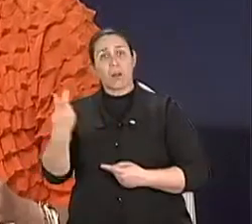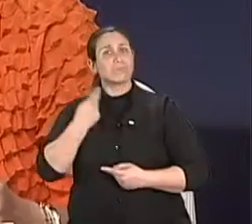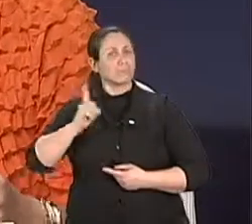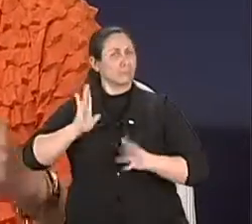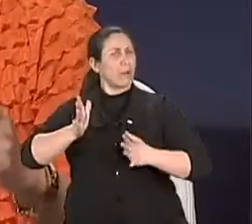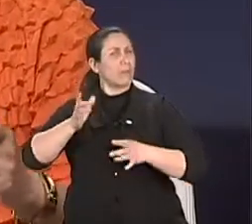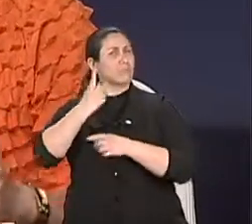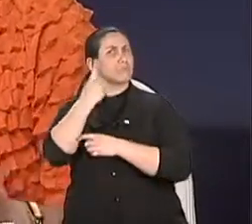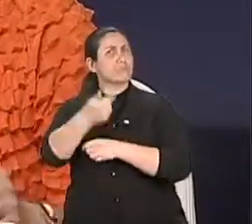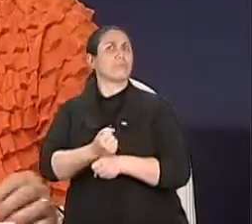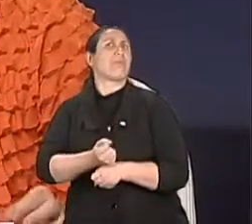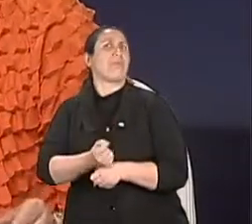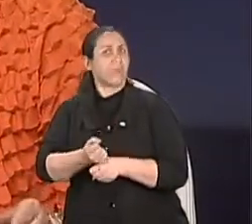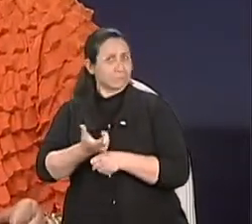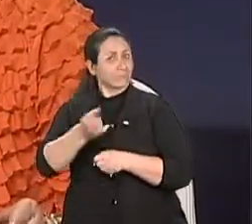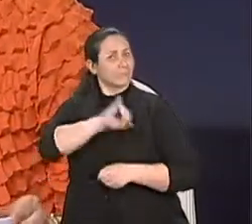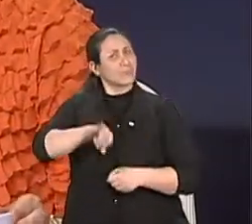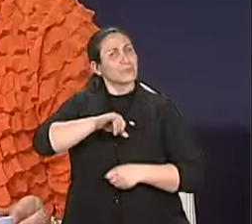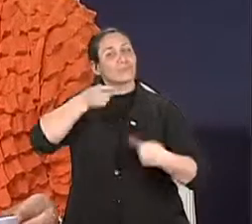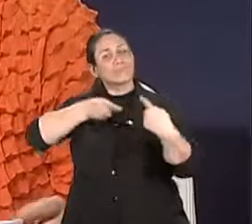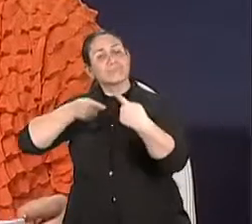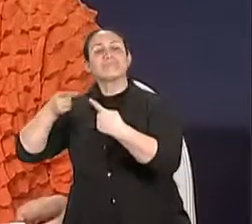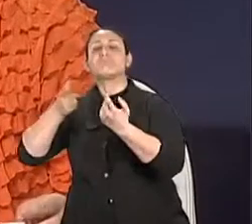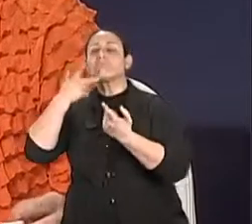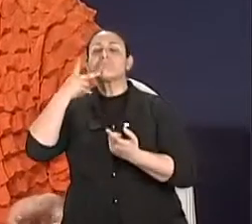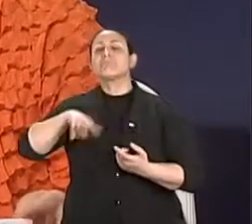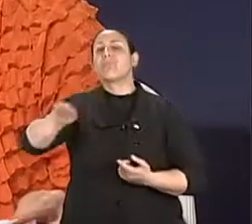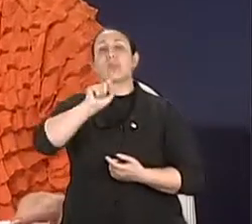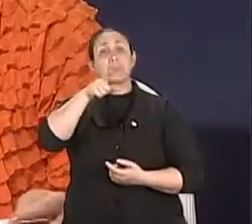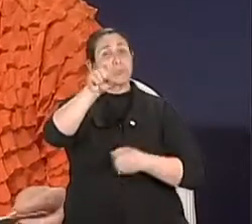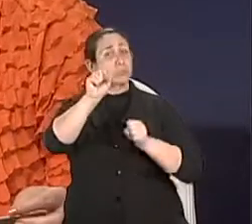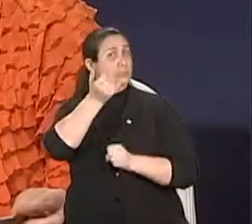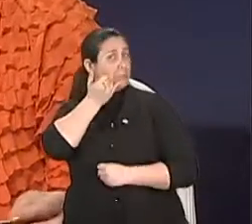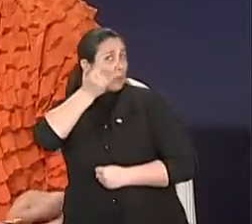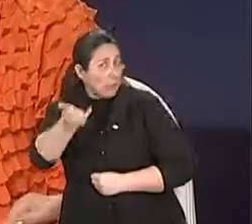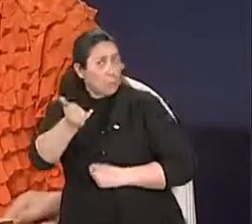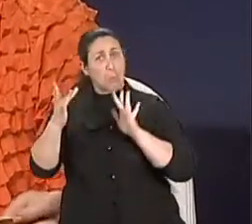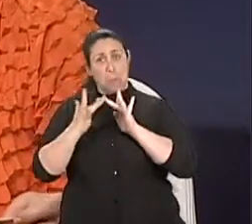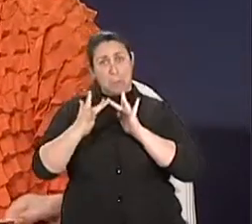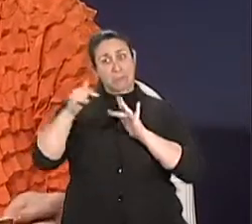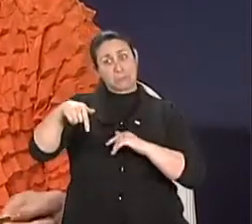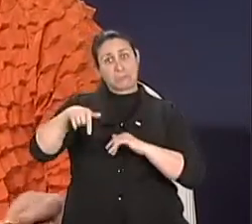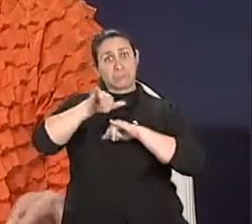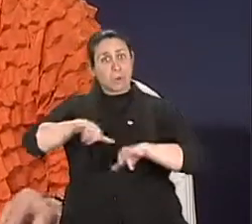tantos anos aqui. Não esqueça que a nossa conexão não pode falhar. Nós temos nosso telefone 3230 1532. O nosso